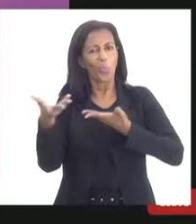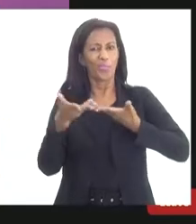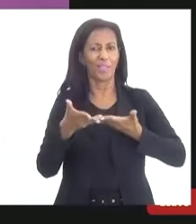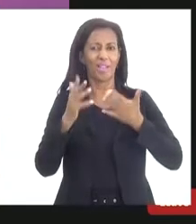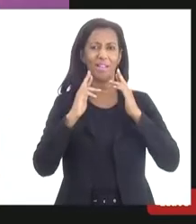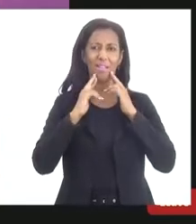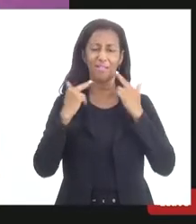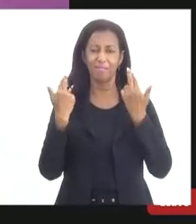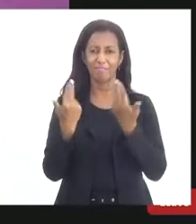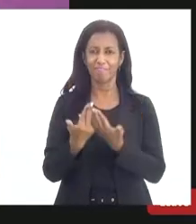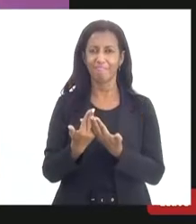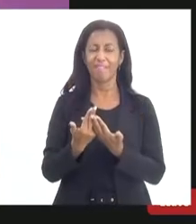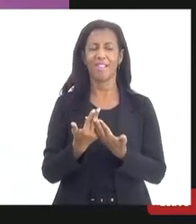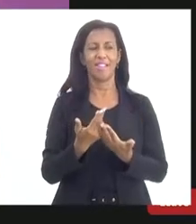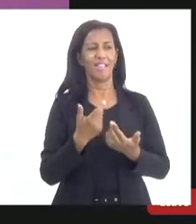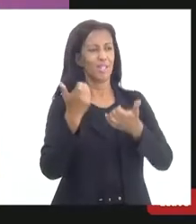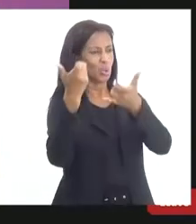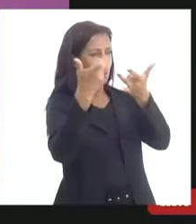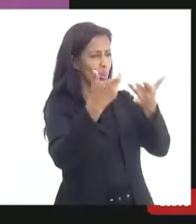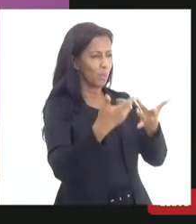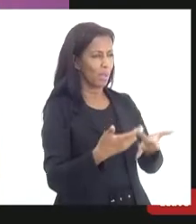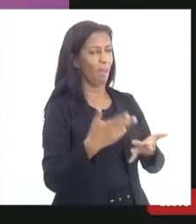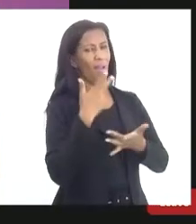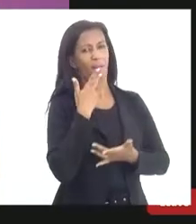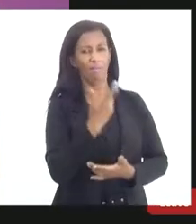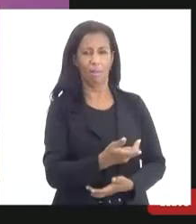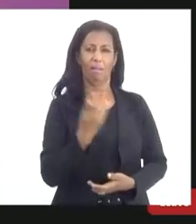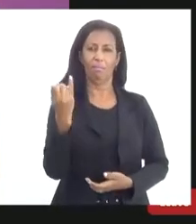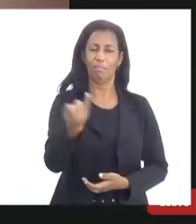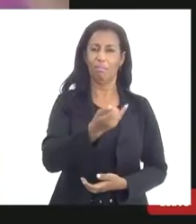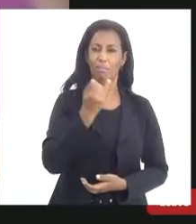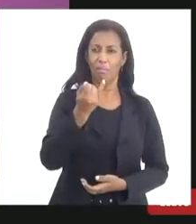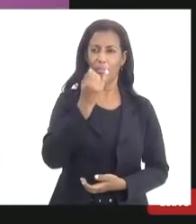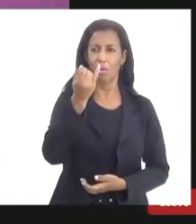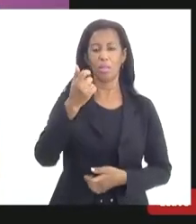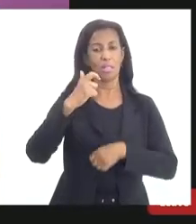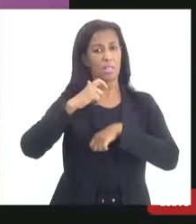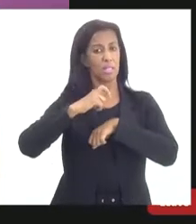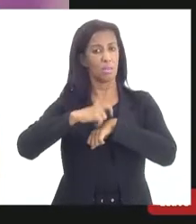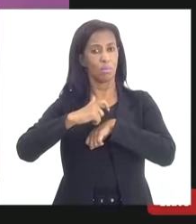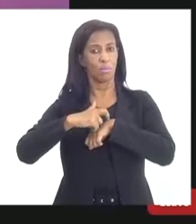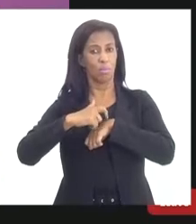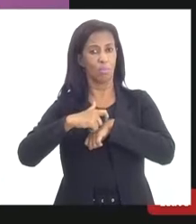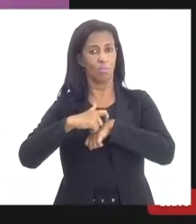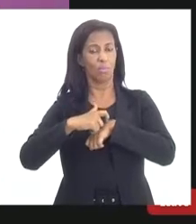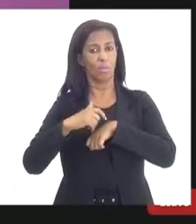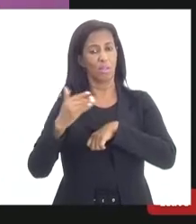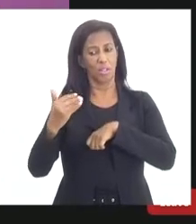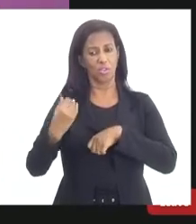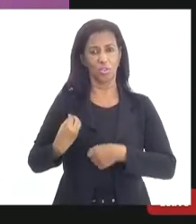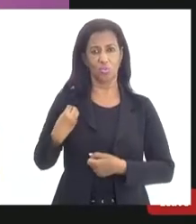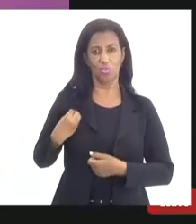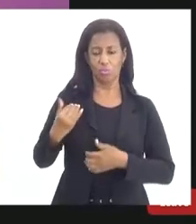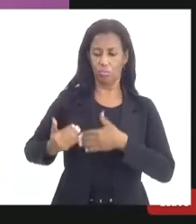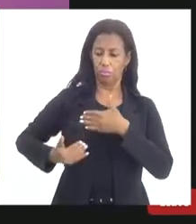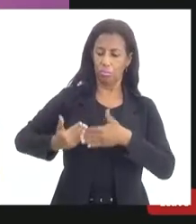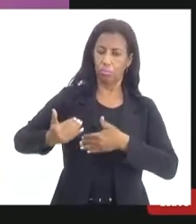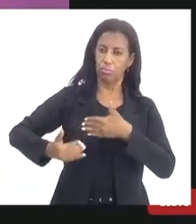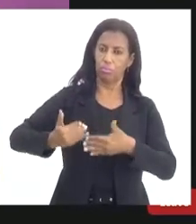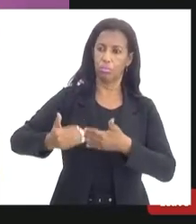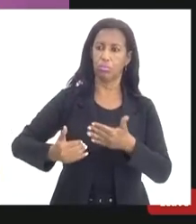convencer da importância nesse momento que a gente está passando que é tão